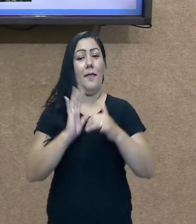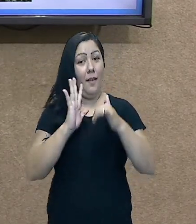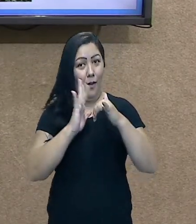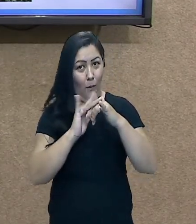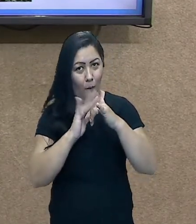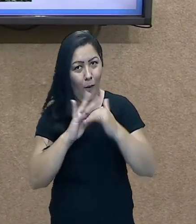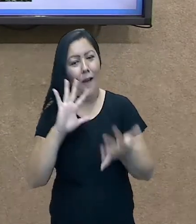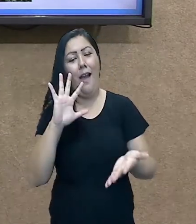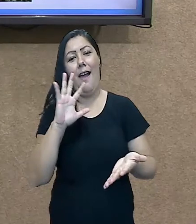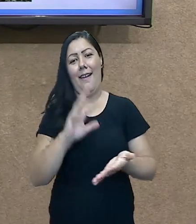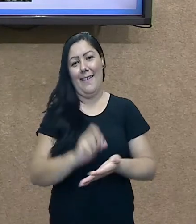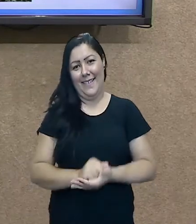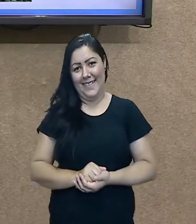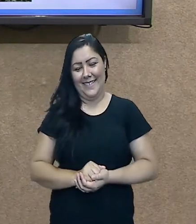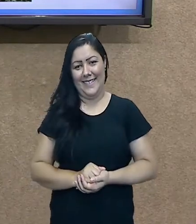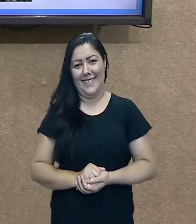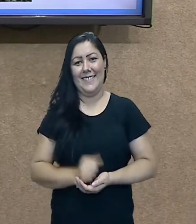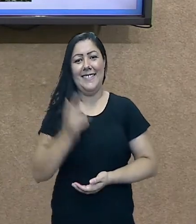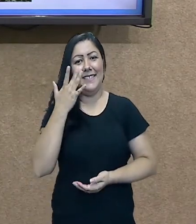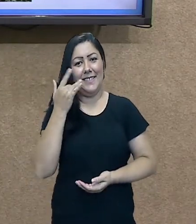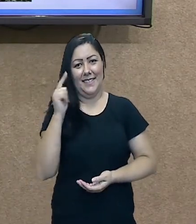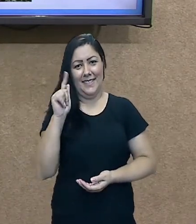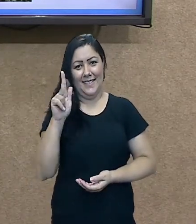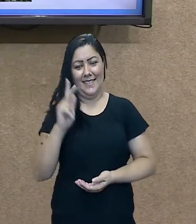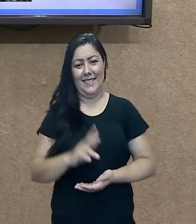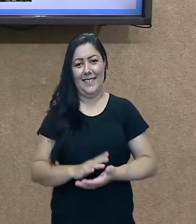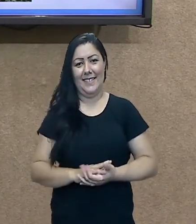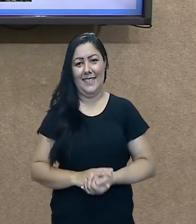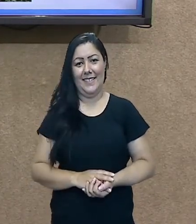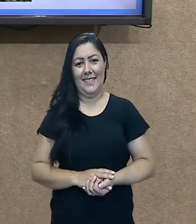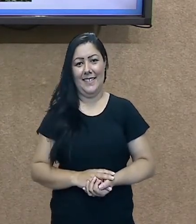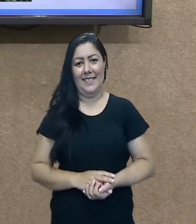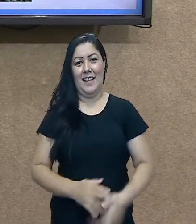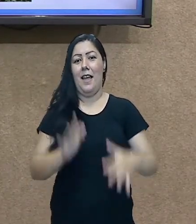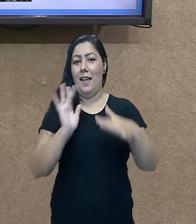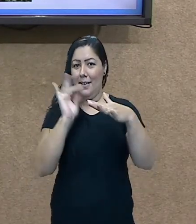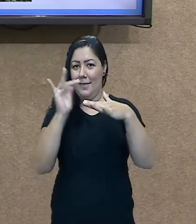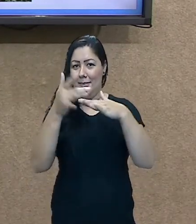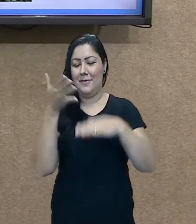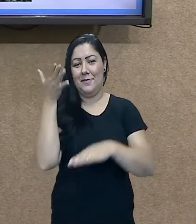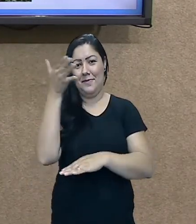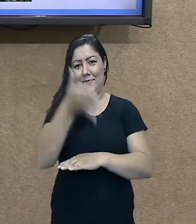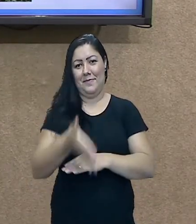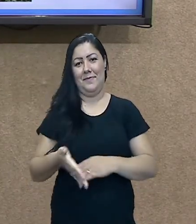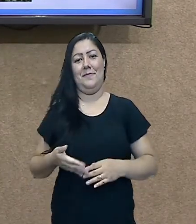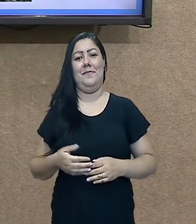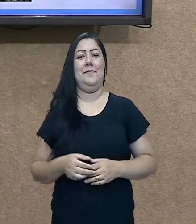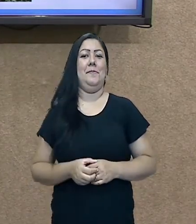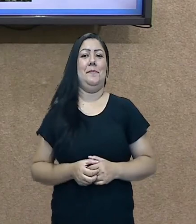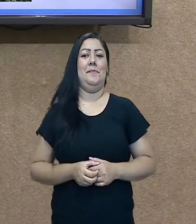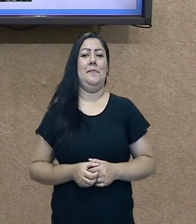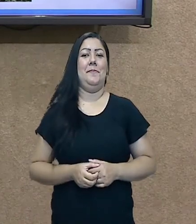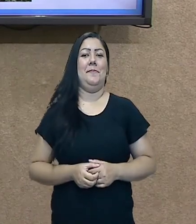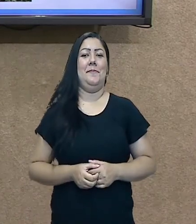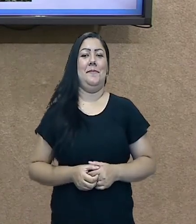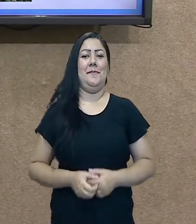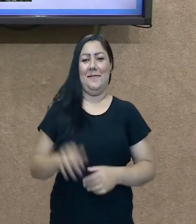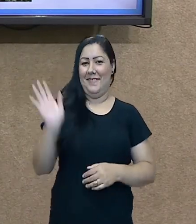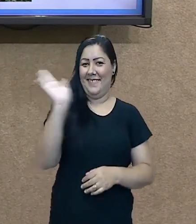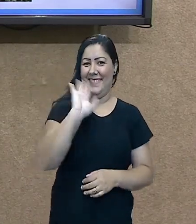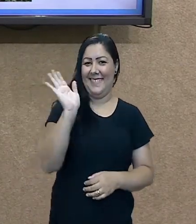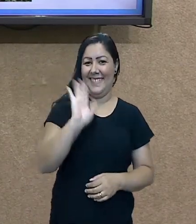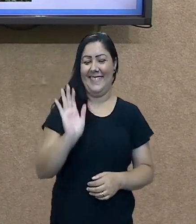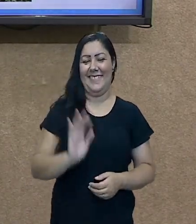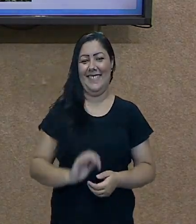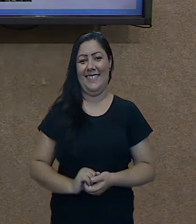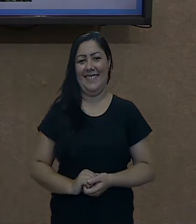inscreva no nosso canal do YouTube e acesse as nossas redes sociais. Se inscreva também, tá? Tchau,